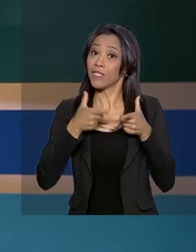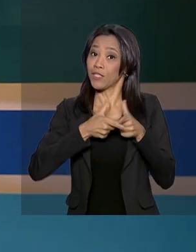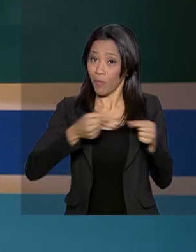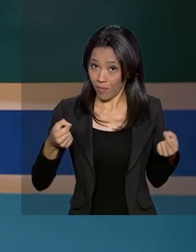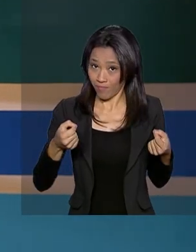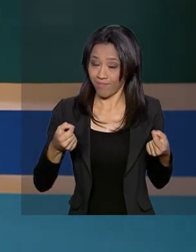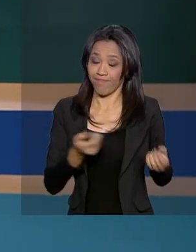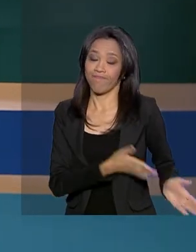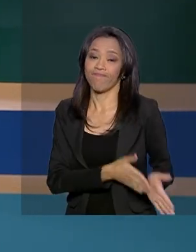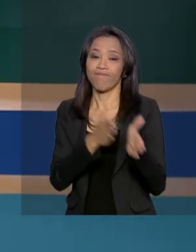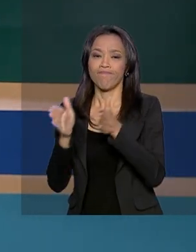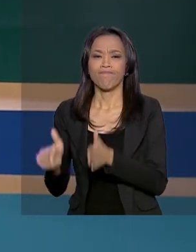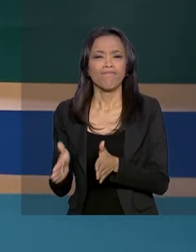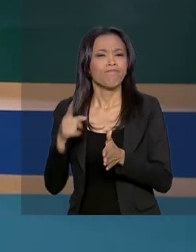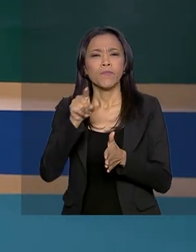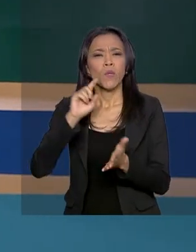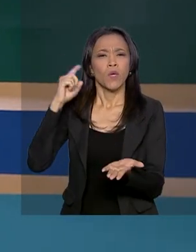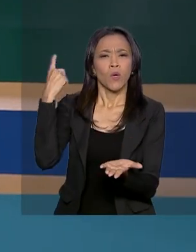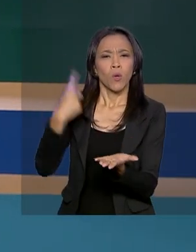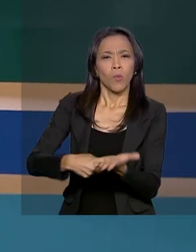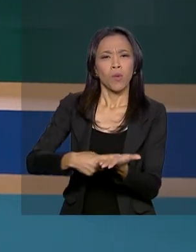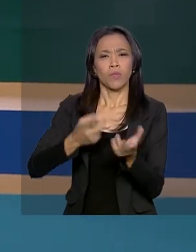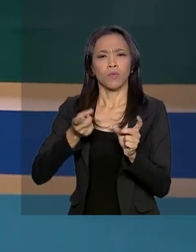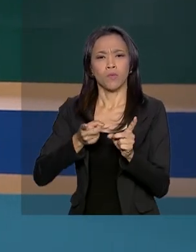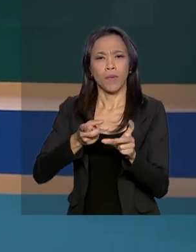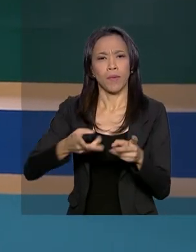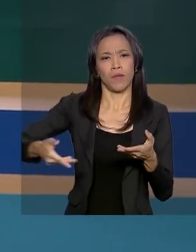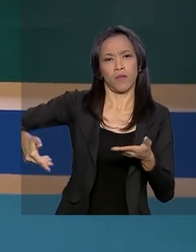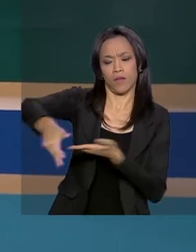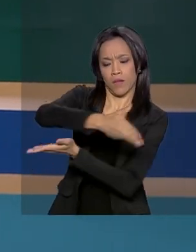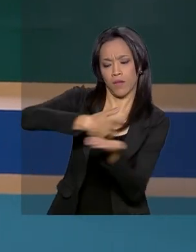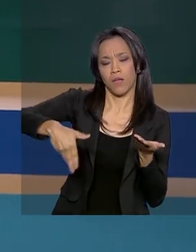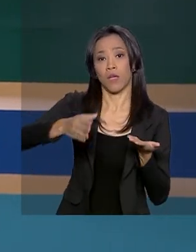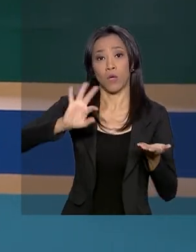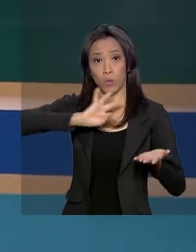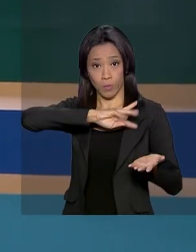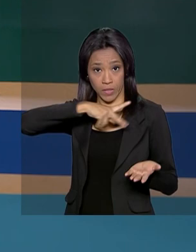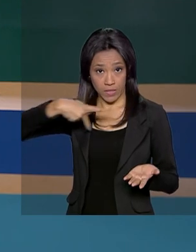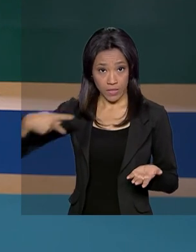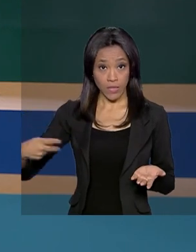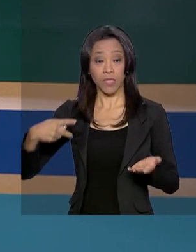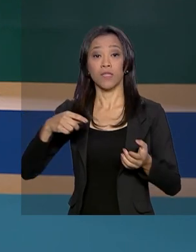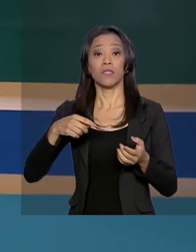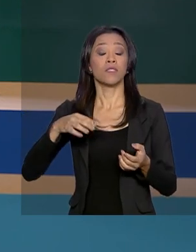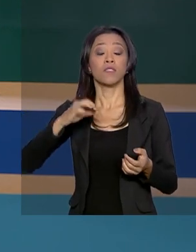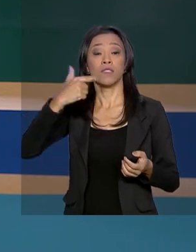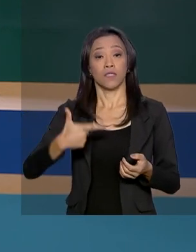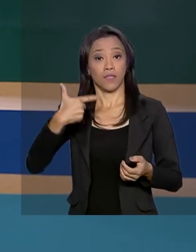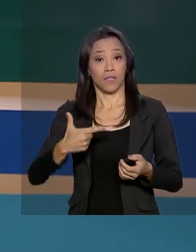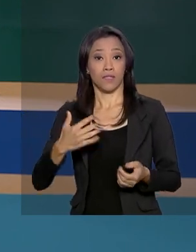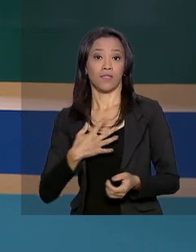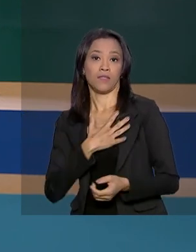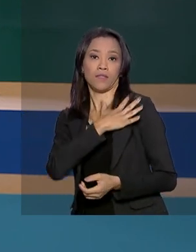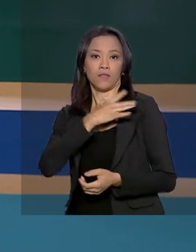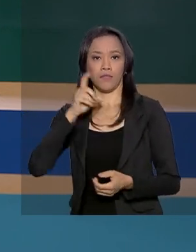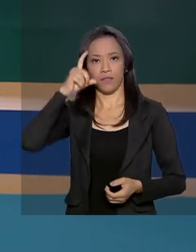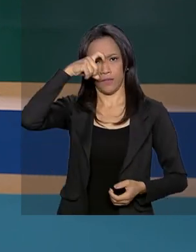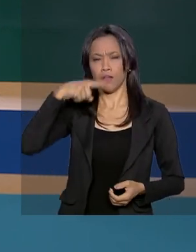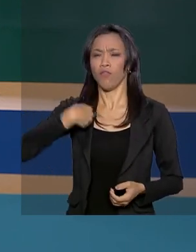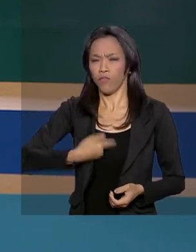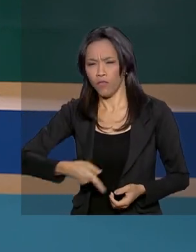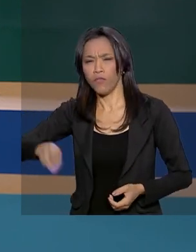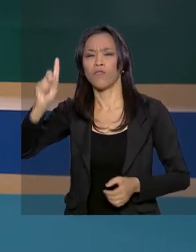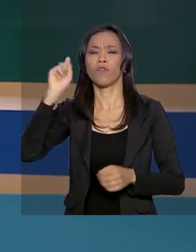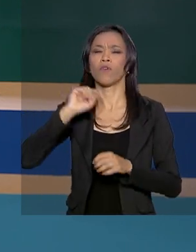E por falar em acordos comerciais, o vice-presidente Hamilton Mourão esteve com empresários peruanos em Lima. Luana Karen